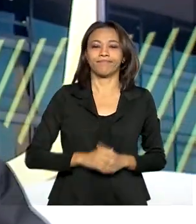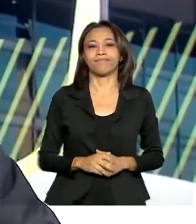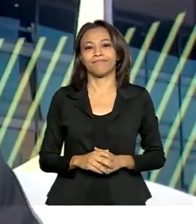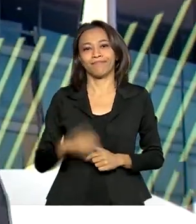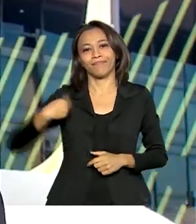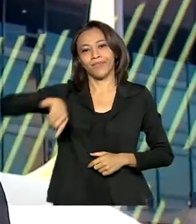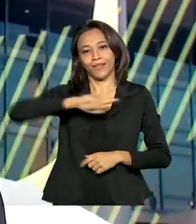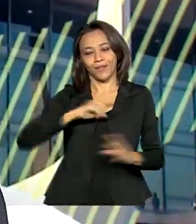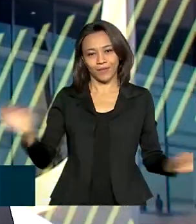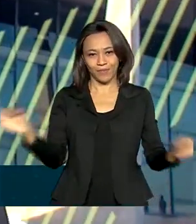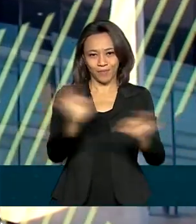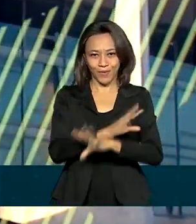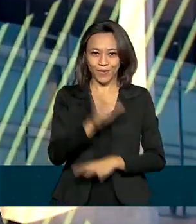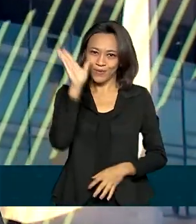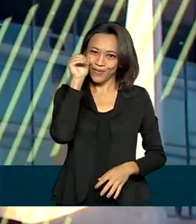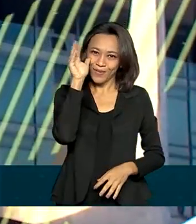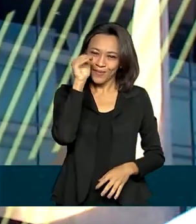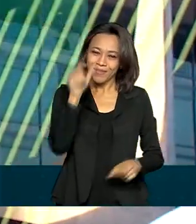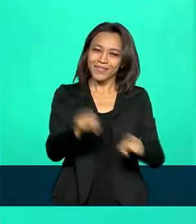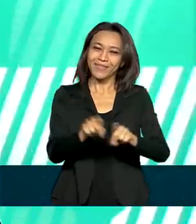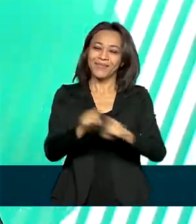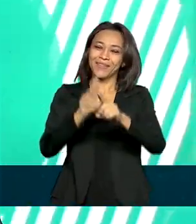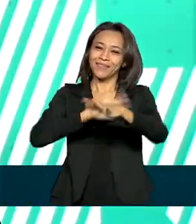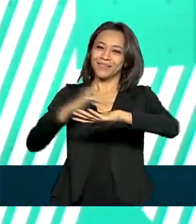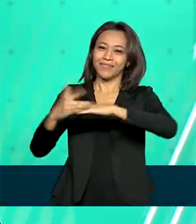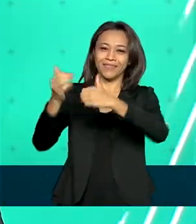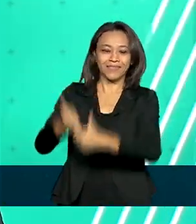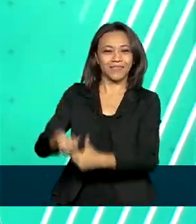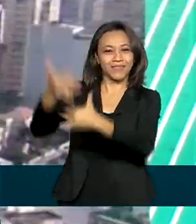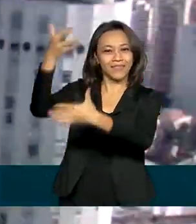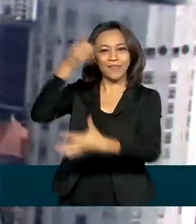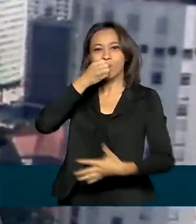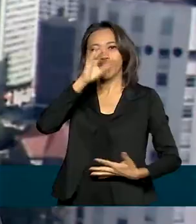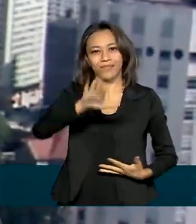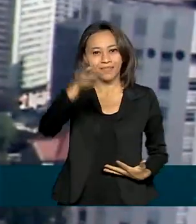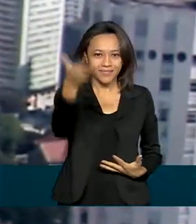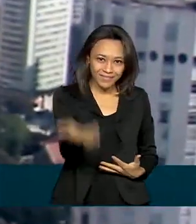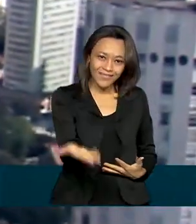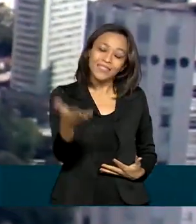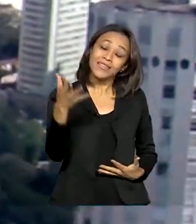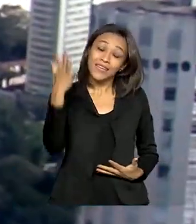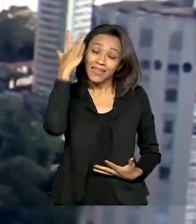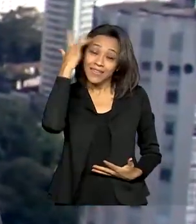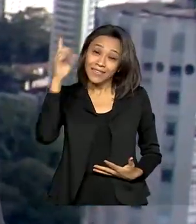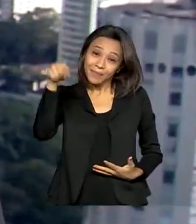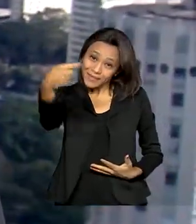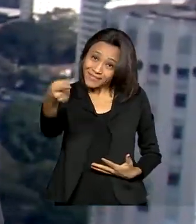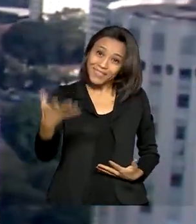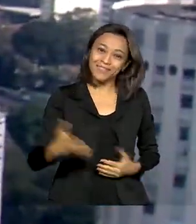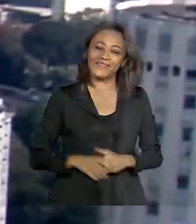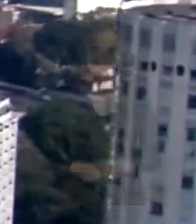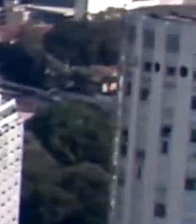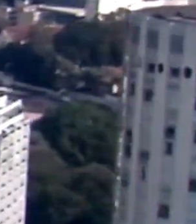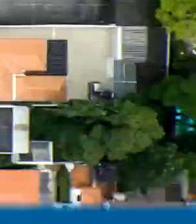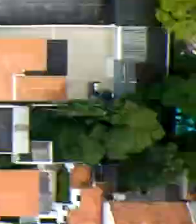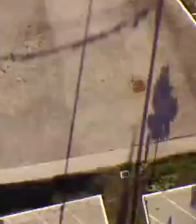A gente fica por aqui. Nos acompanhe também pelas redes sociais. Uma boa tarde para você e até a próxima edição. Tchau! Tchau!